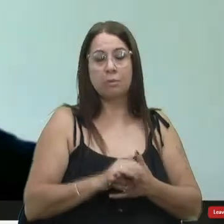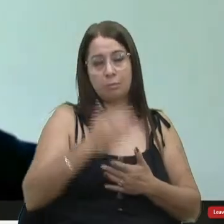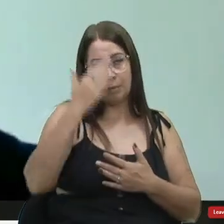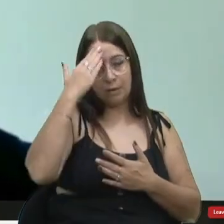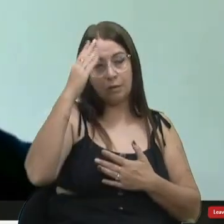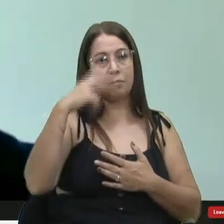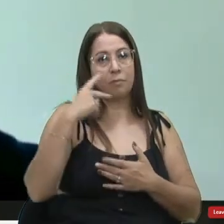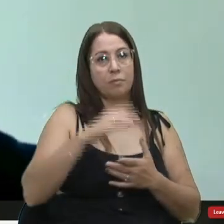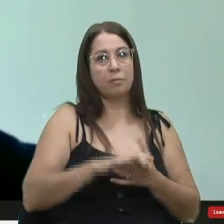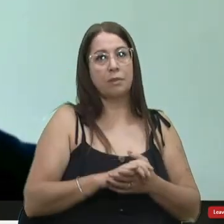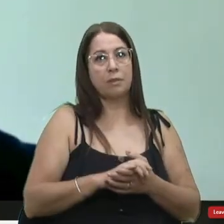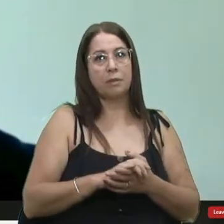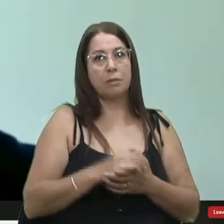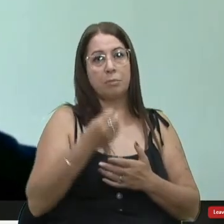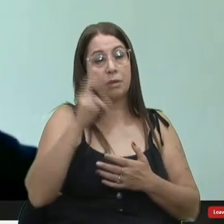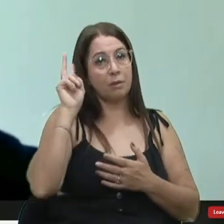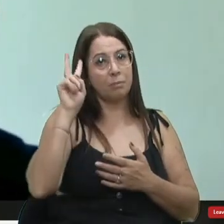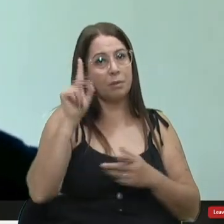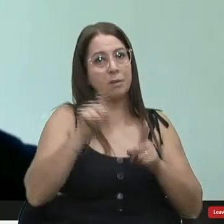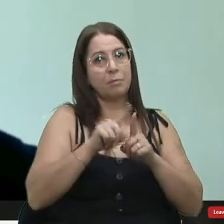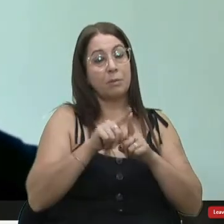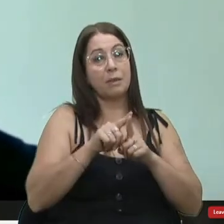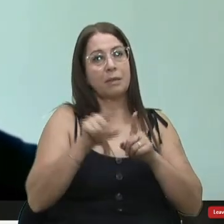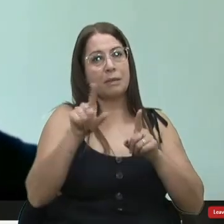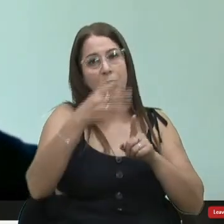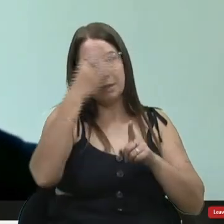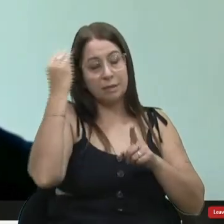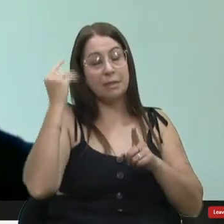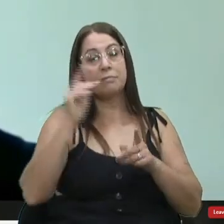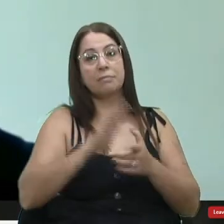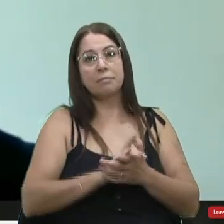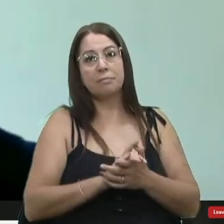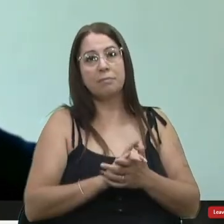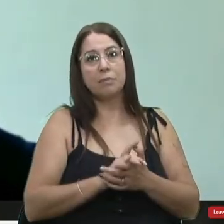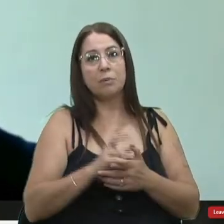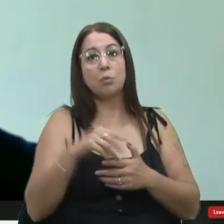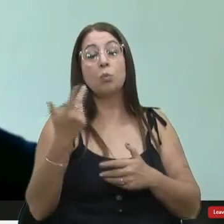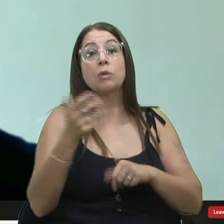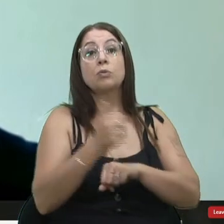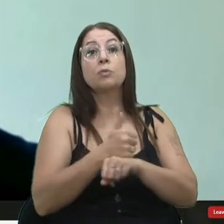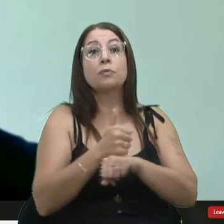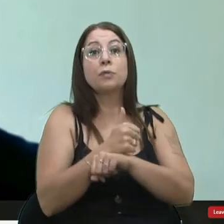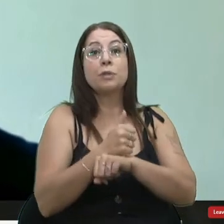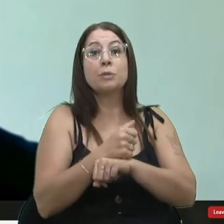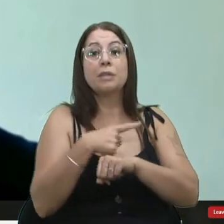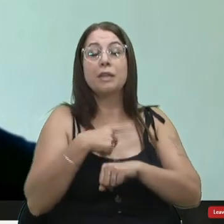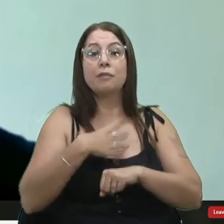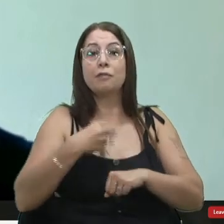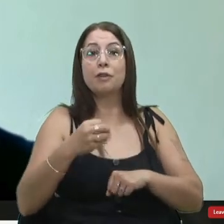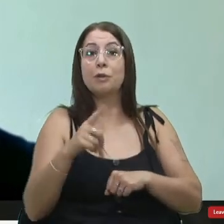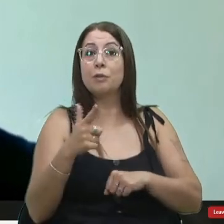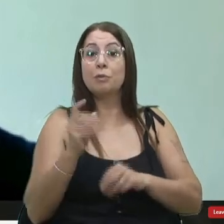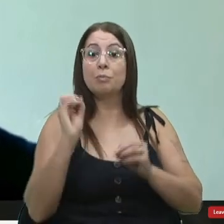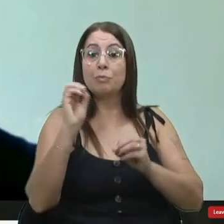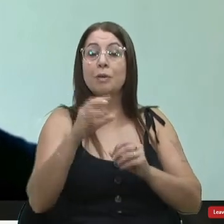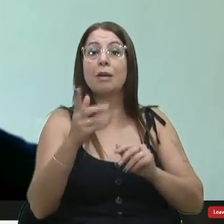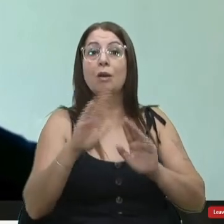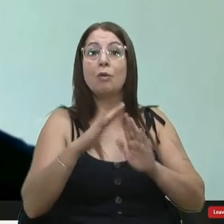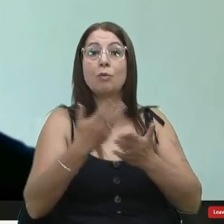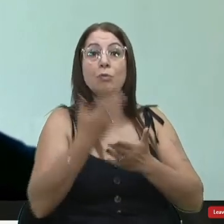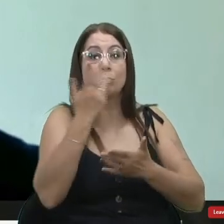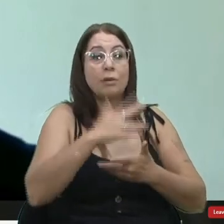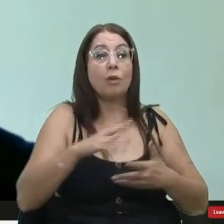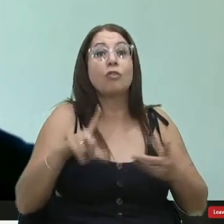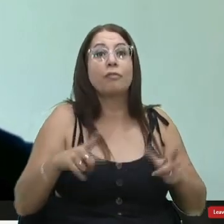bem lembrado vereador que mais essa situação que eu tinha esquecido quantos profissionais da saúde que tem filhos e não sabem nem aonde